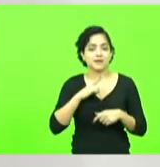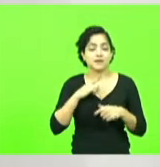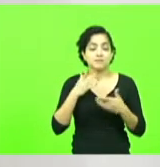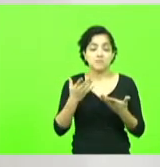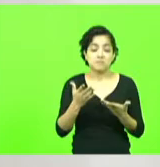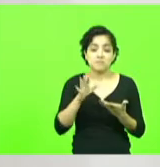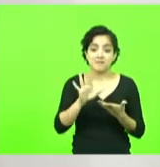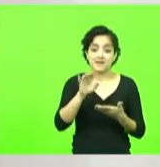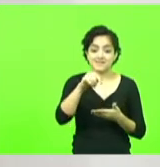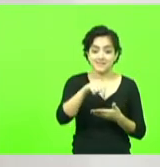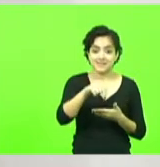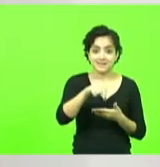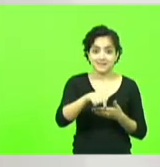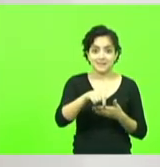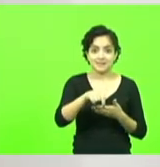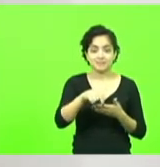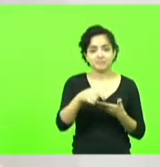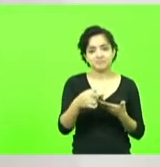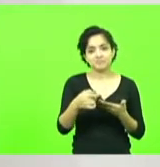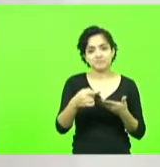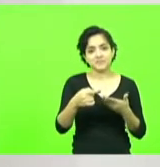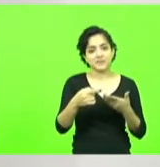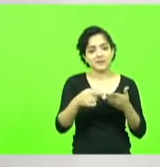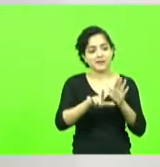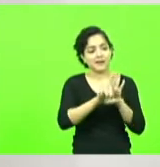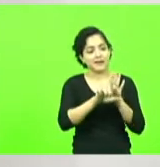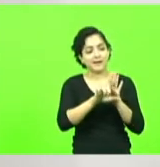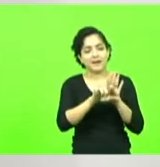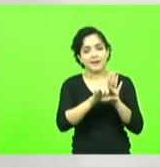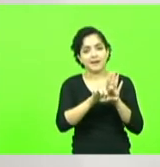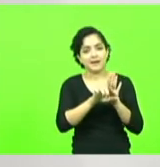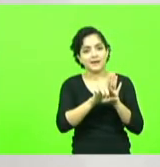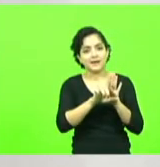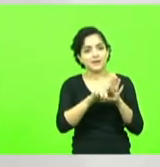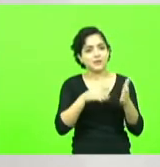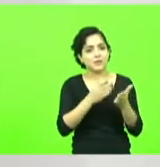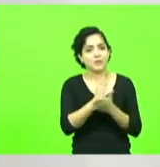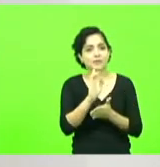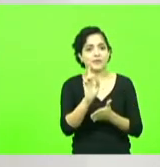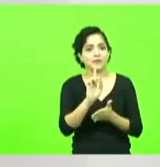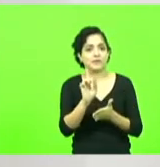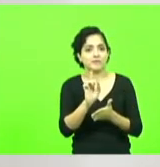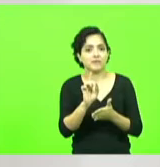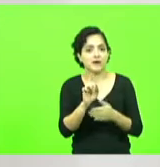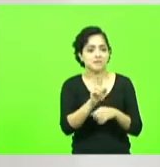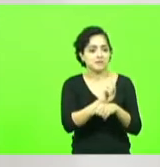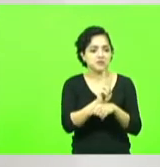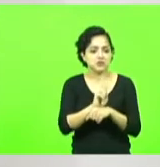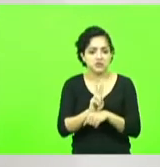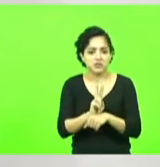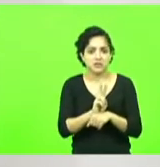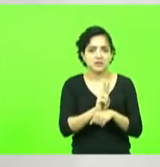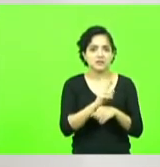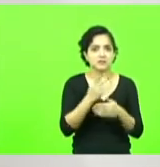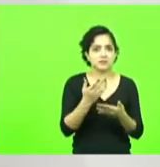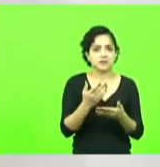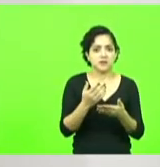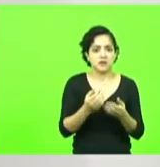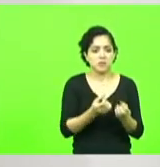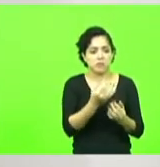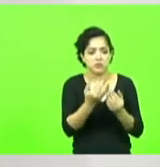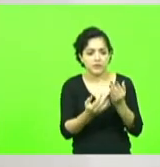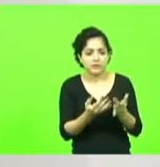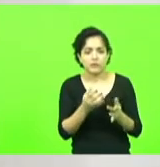que ele faz é ilegal se a vigilância sanitária chegar é capaz de enterrar o queijo botar fogo no